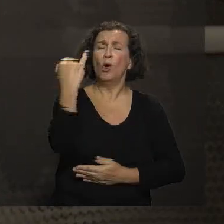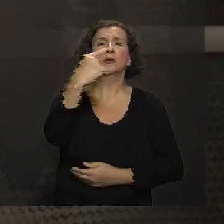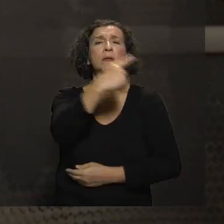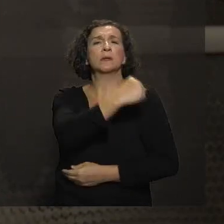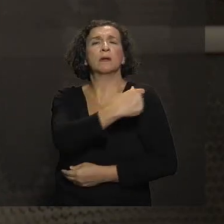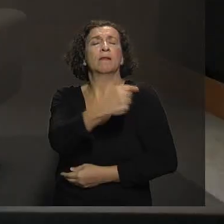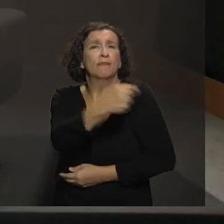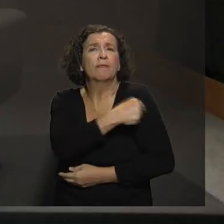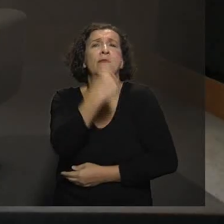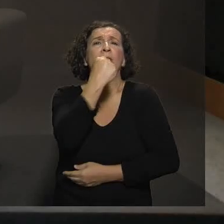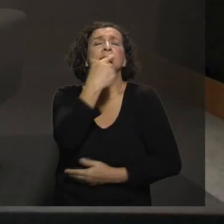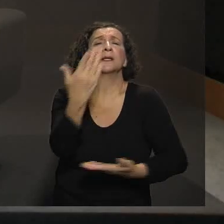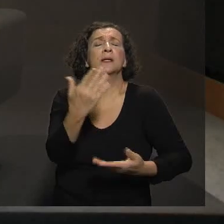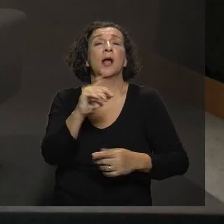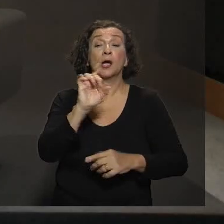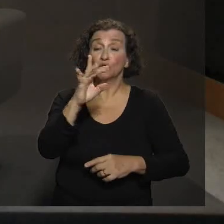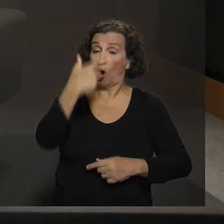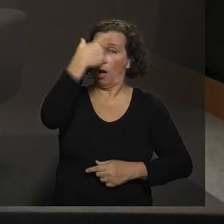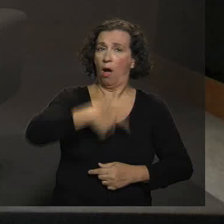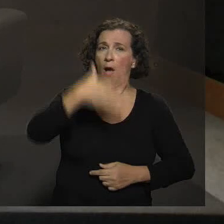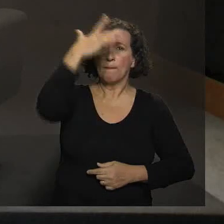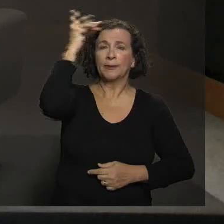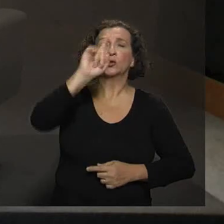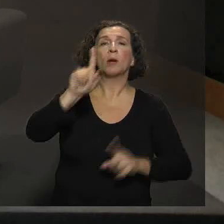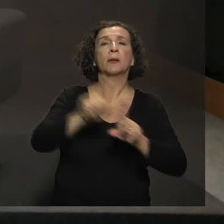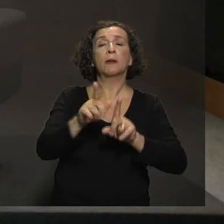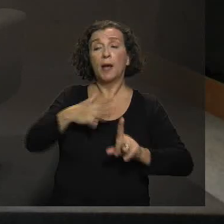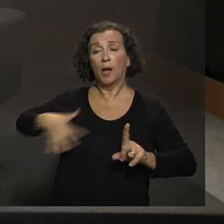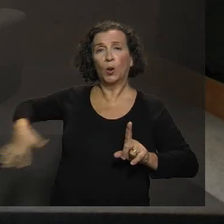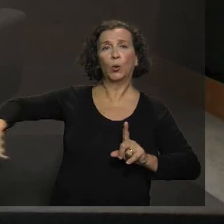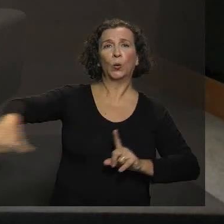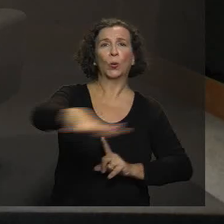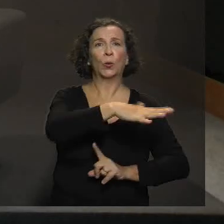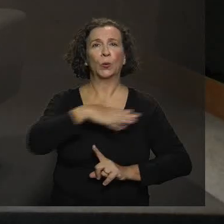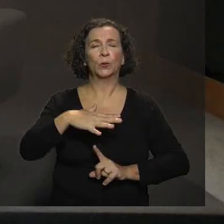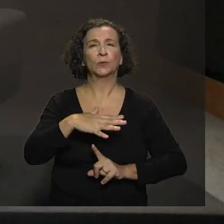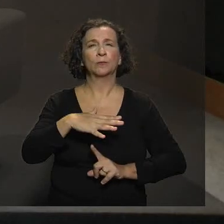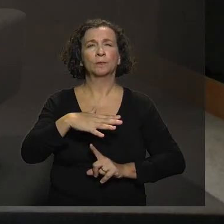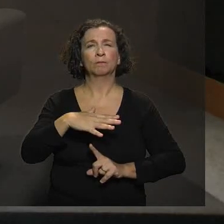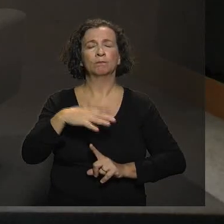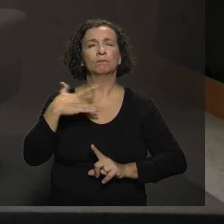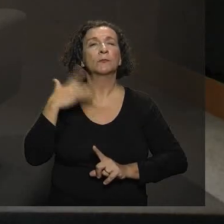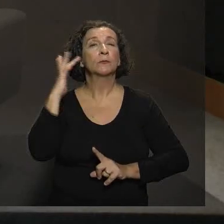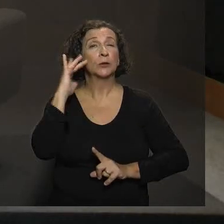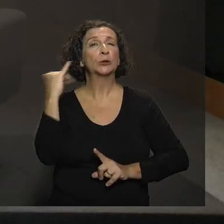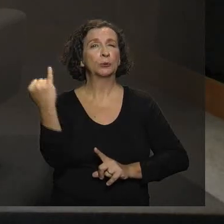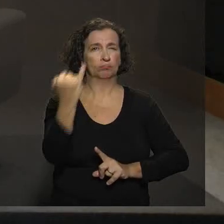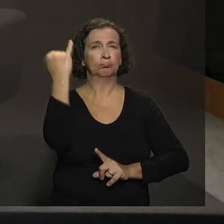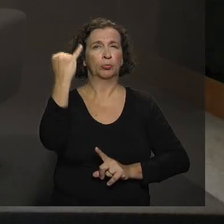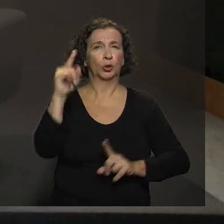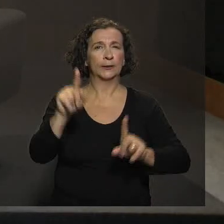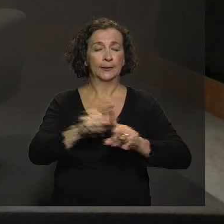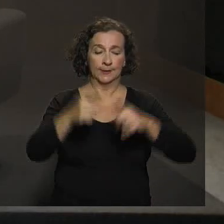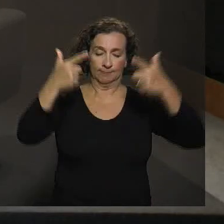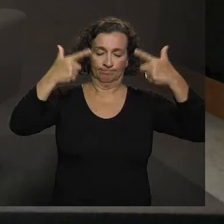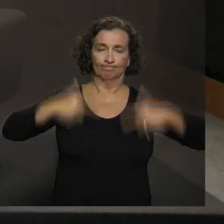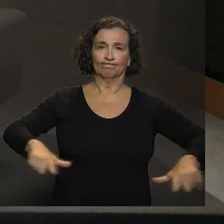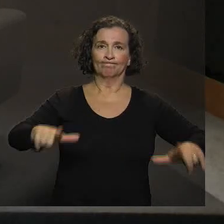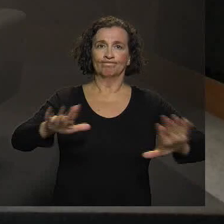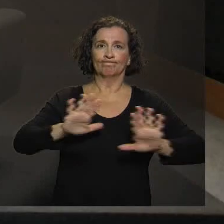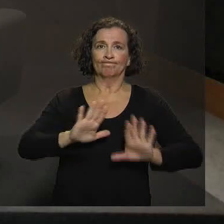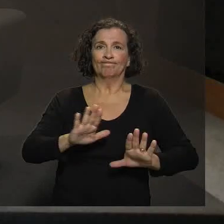na proteção não só do vacinado, mas do entorno dele? Eu acho que é muito importante essa questão da imunidade coletiva,